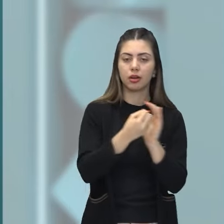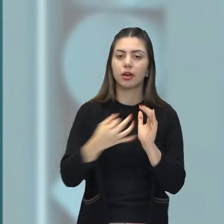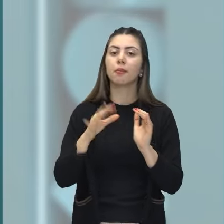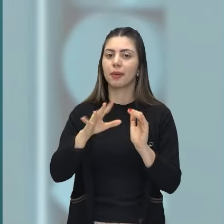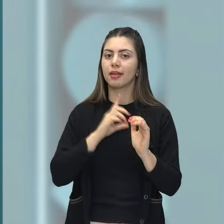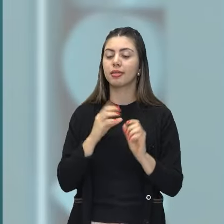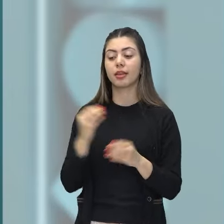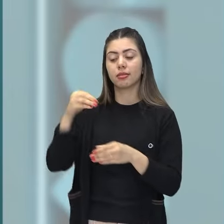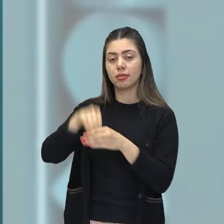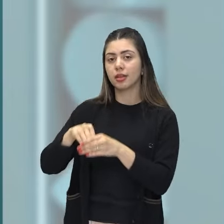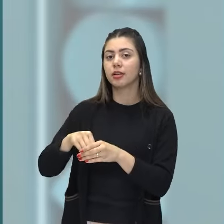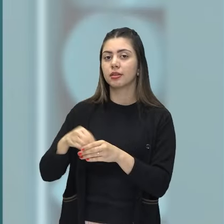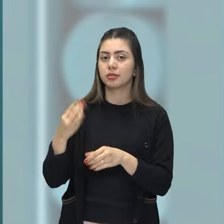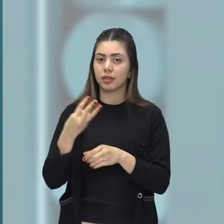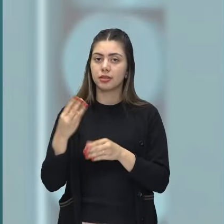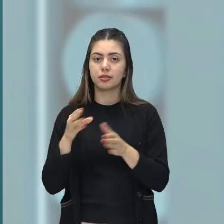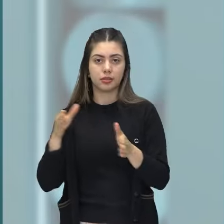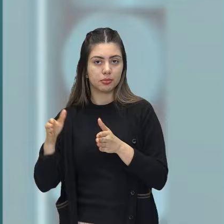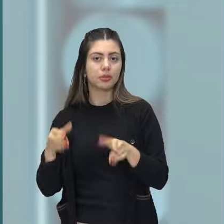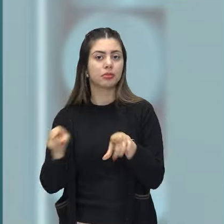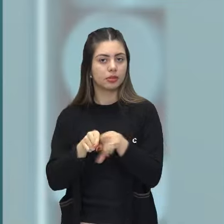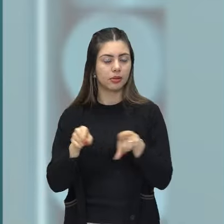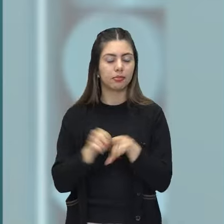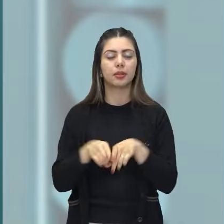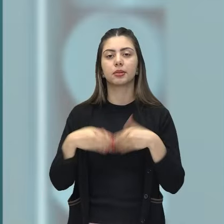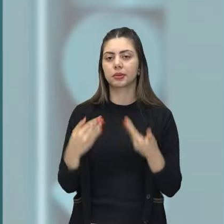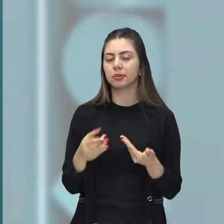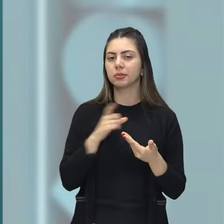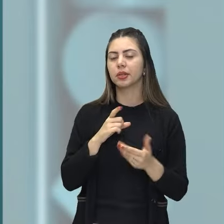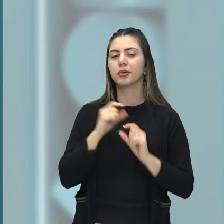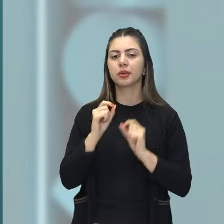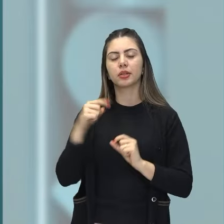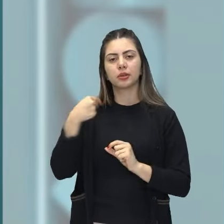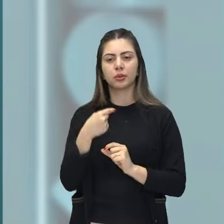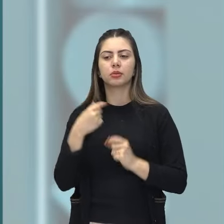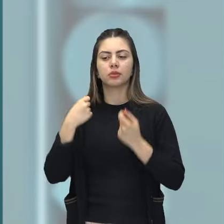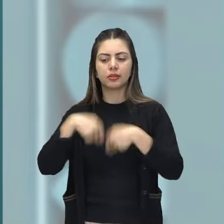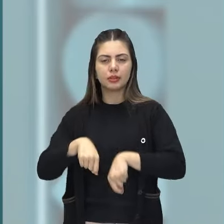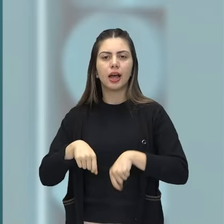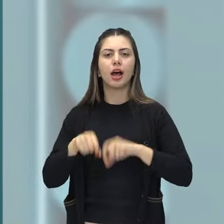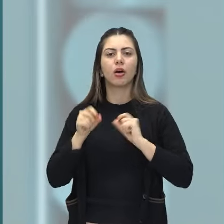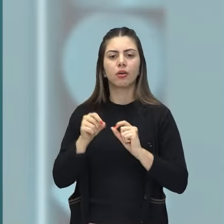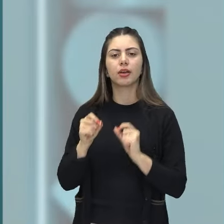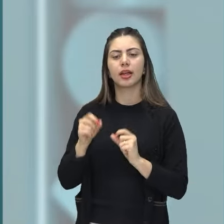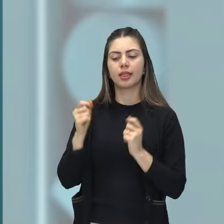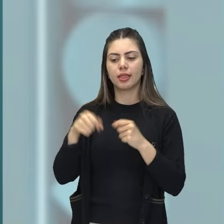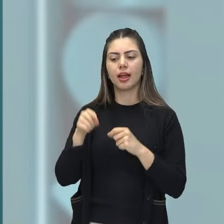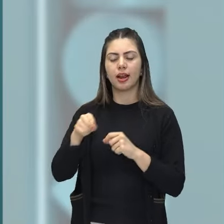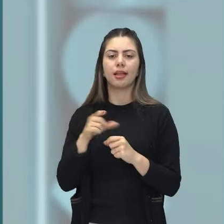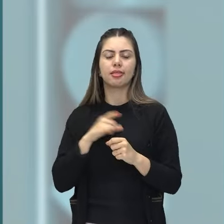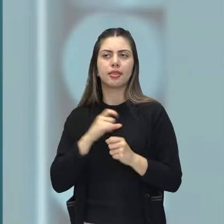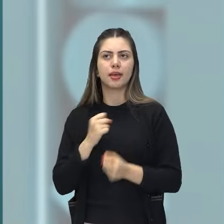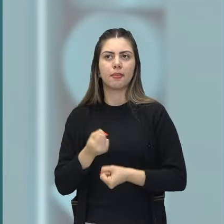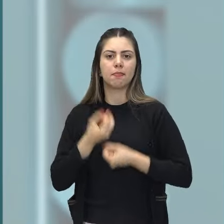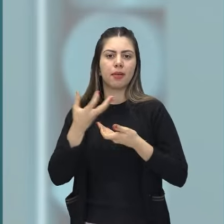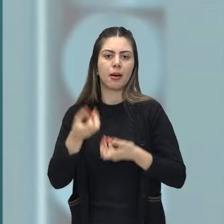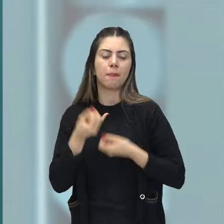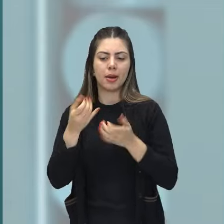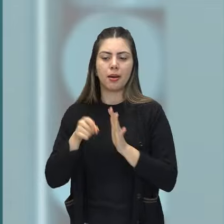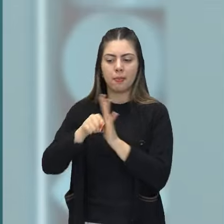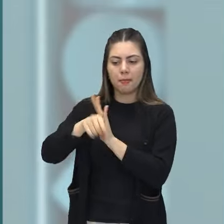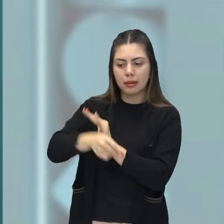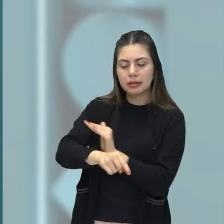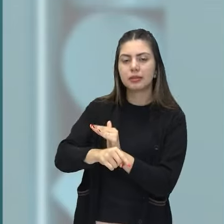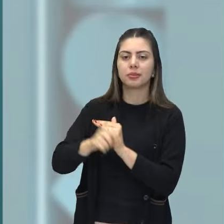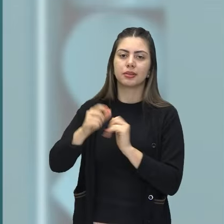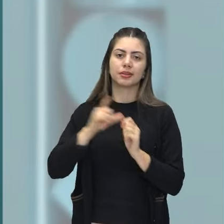presentes na terceira fase e vamos aí ter um momento de aprofundamento das ideias, dos ideais do modernismo